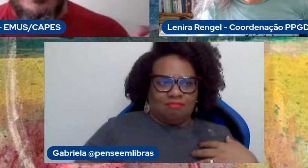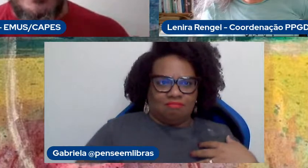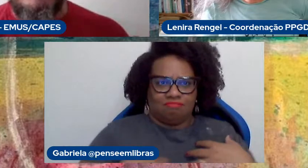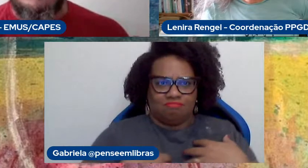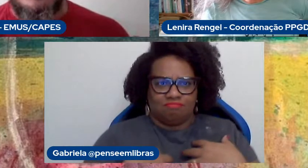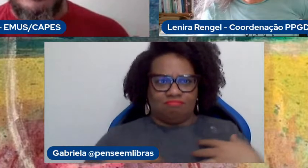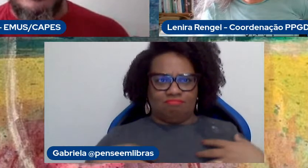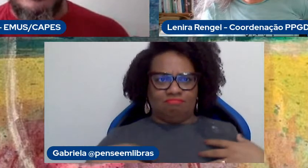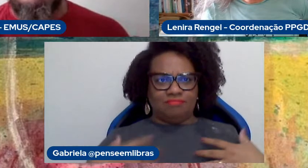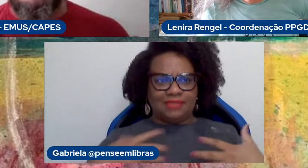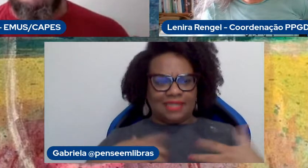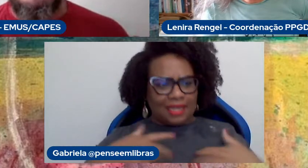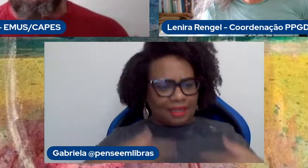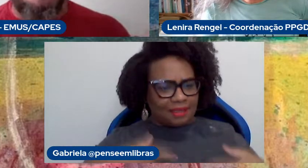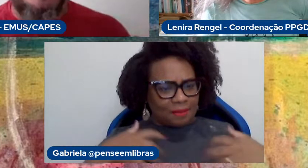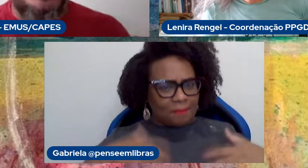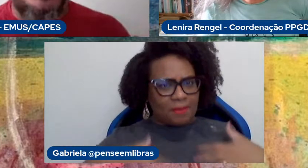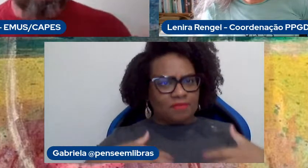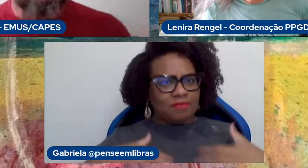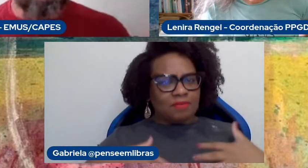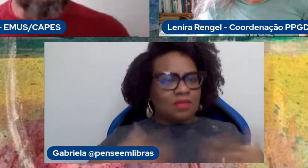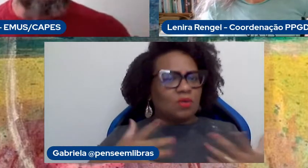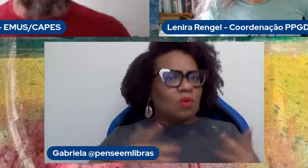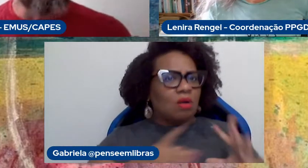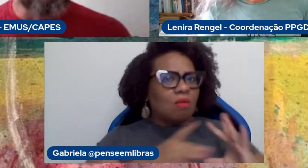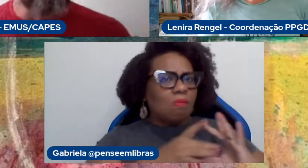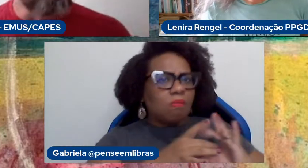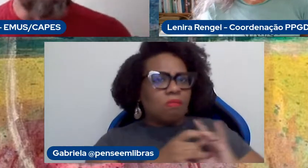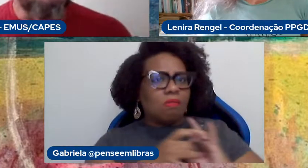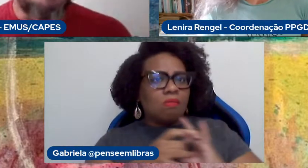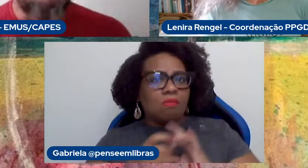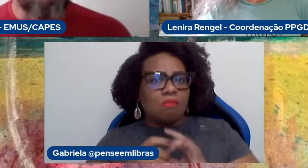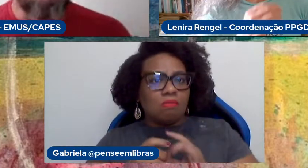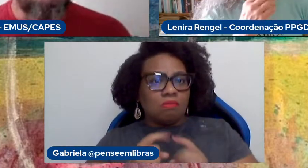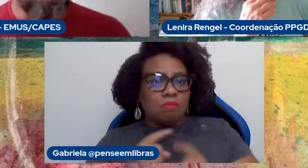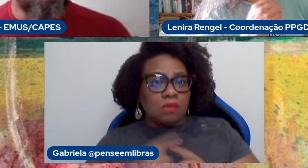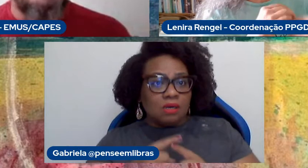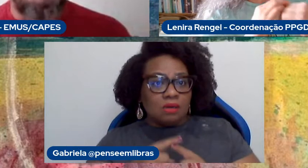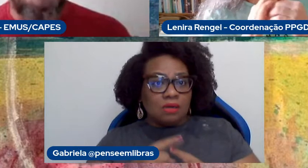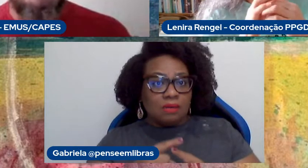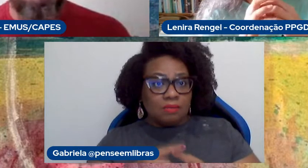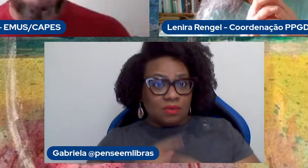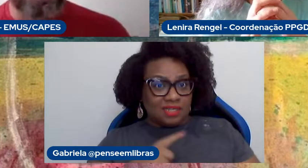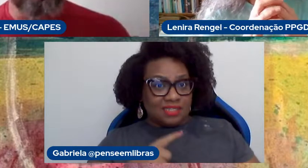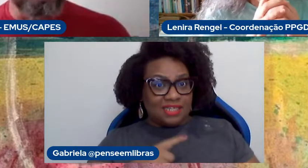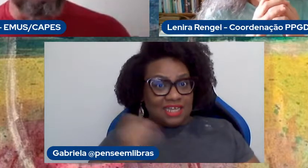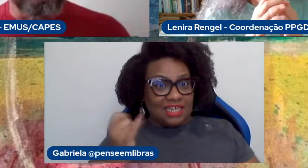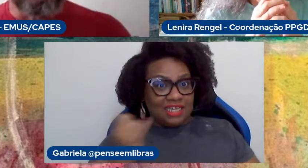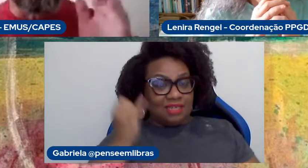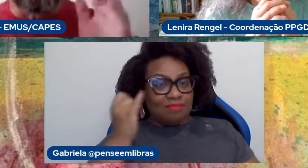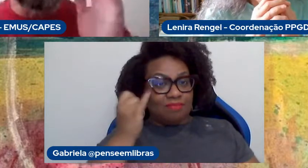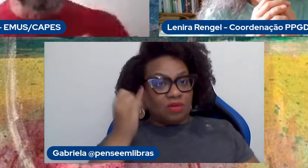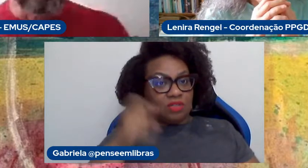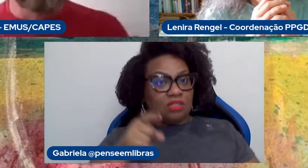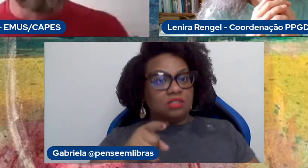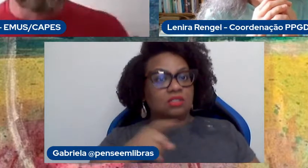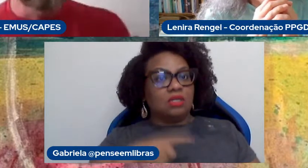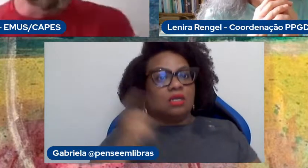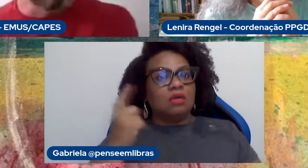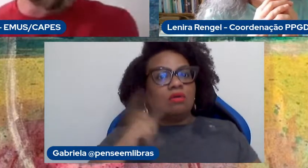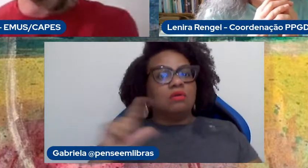qual é a consequência dele. porque isso é outra questão também muito importante do meu instrumento específico, é a gente toca sem olhar.